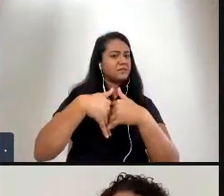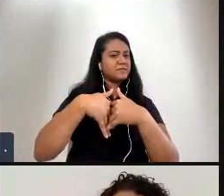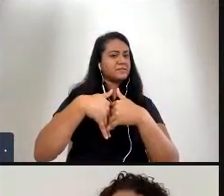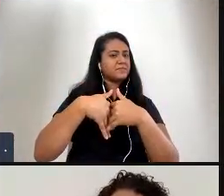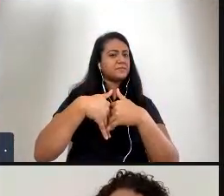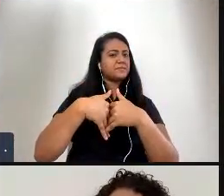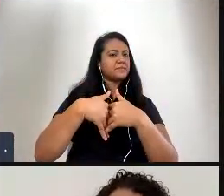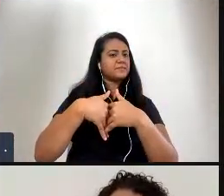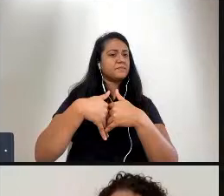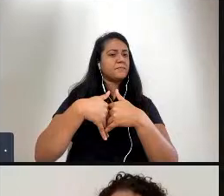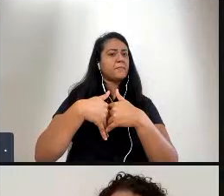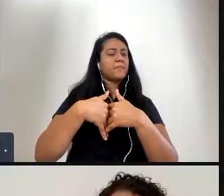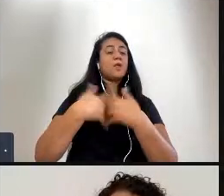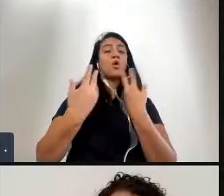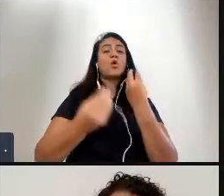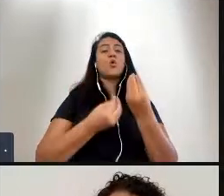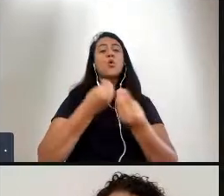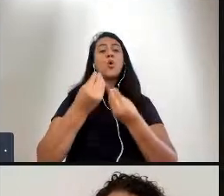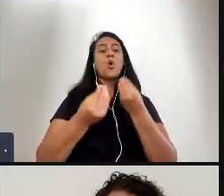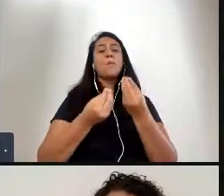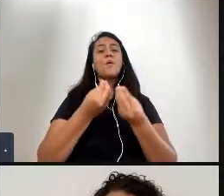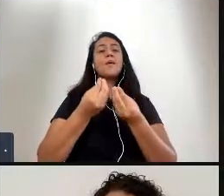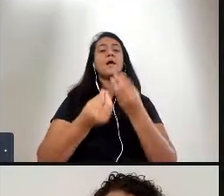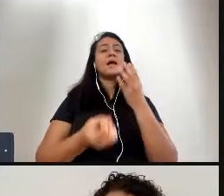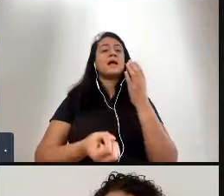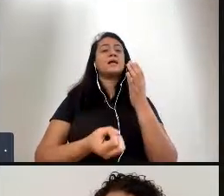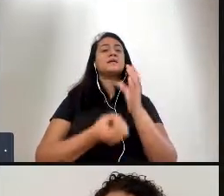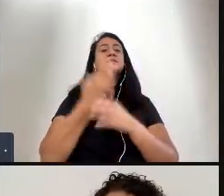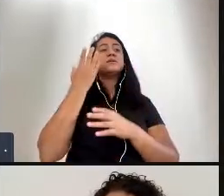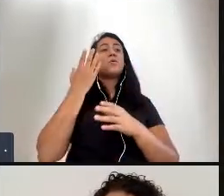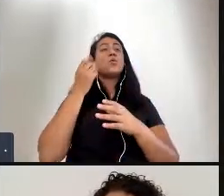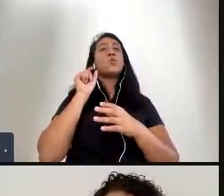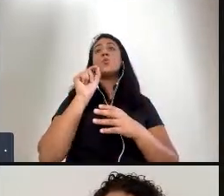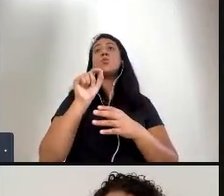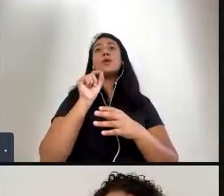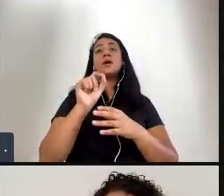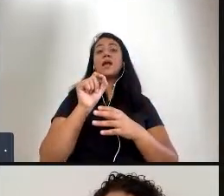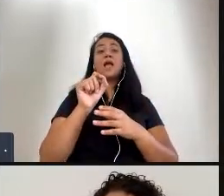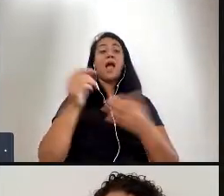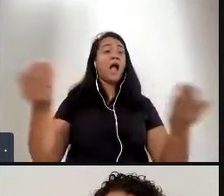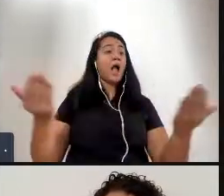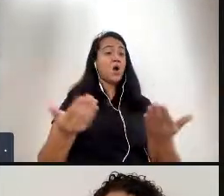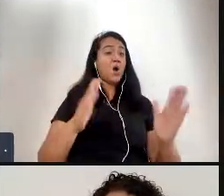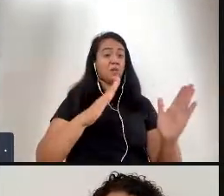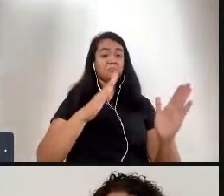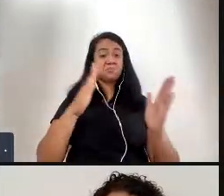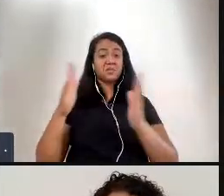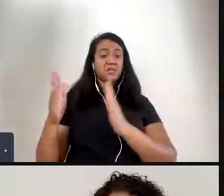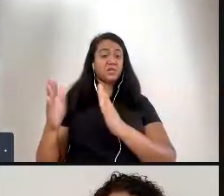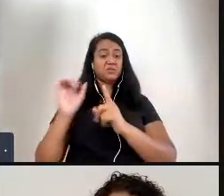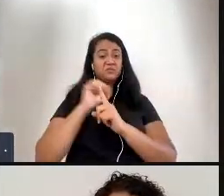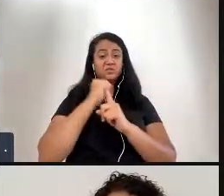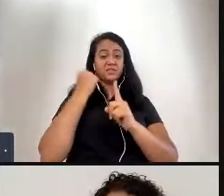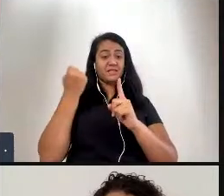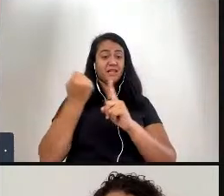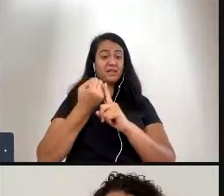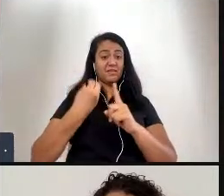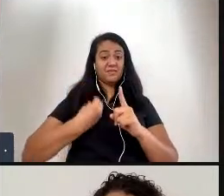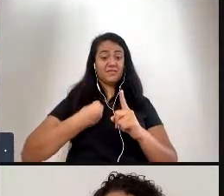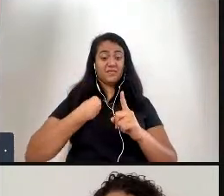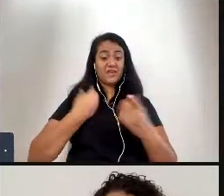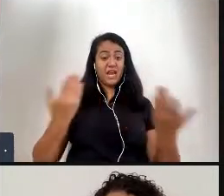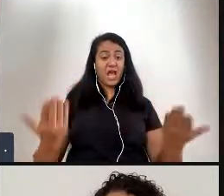que ela inaugura essa catársula que nós estamos vivendo agora mas pensando na pergunta